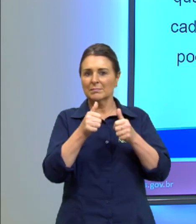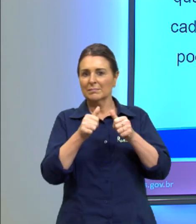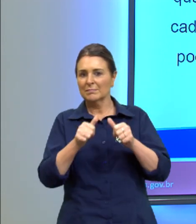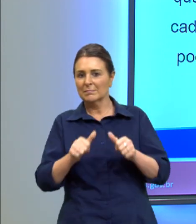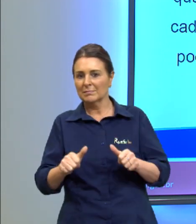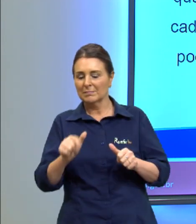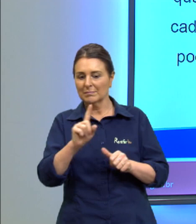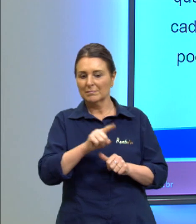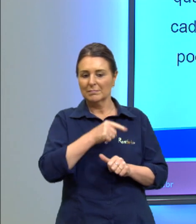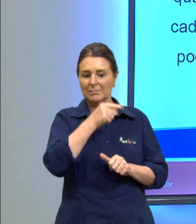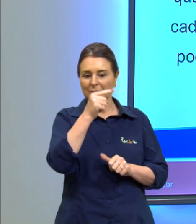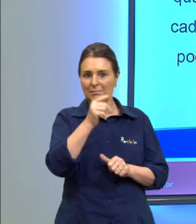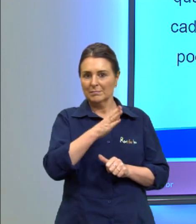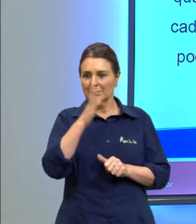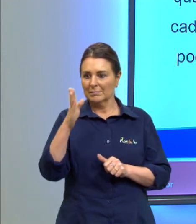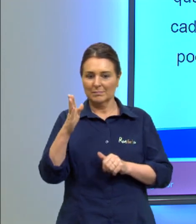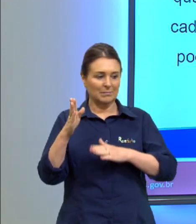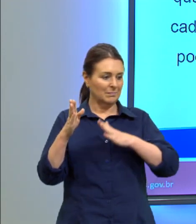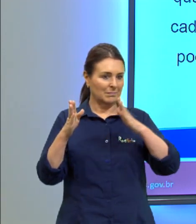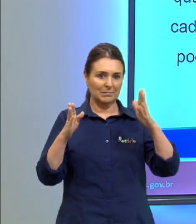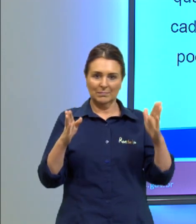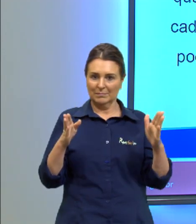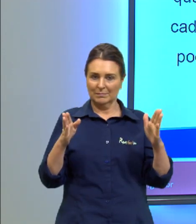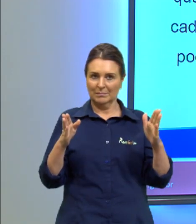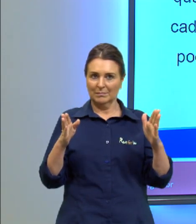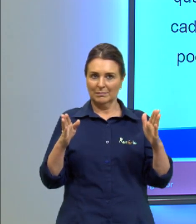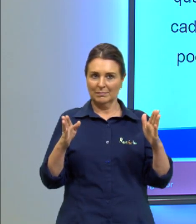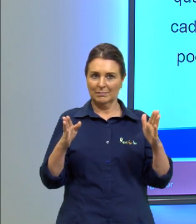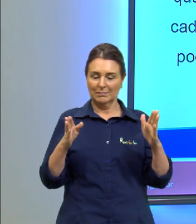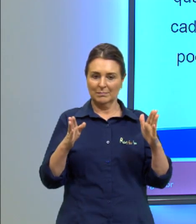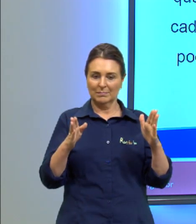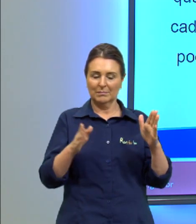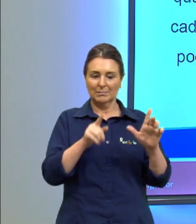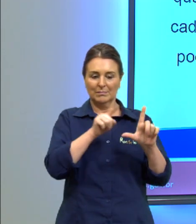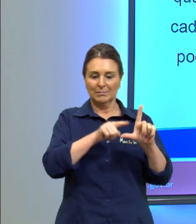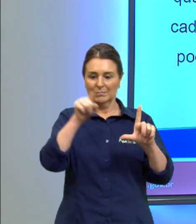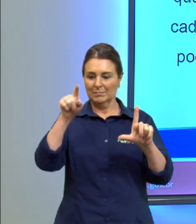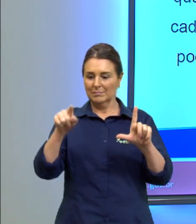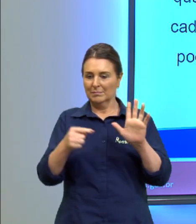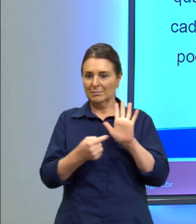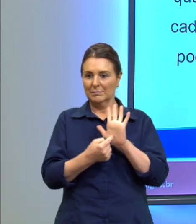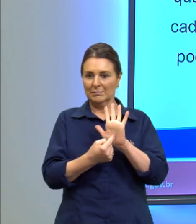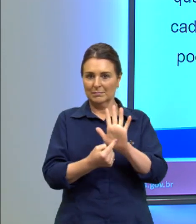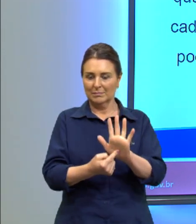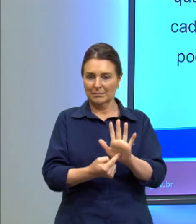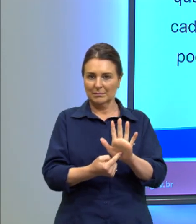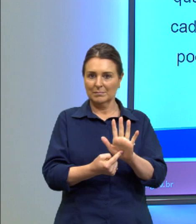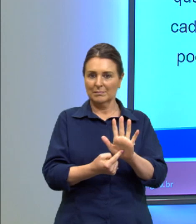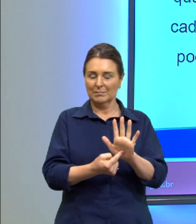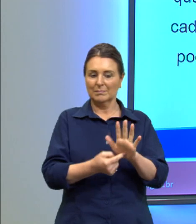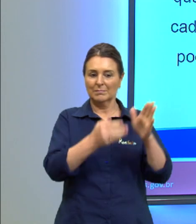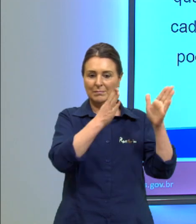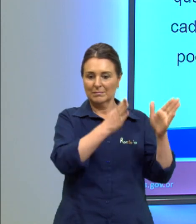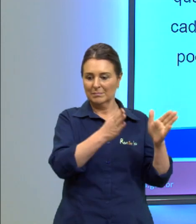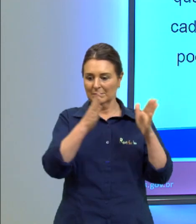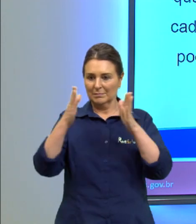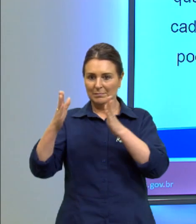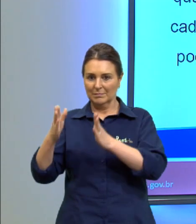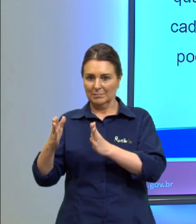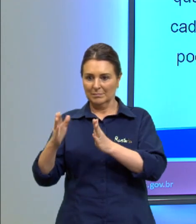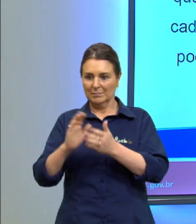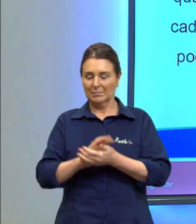do outro lado. Cada um dos lados do meu gráfico indicam um dos reservatórios.